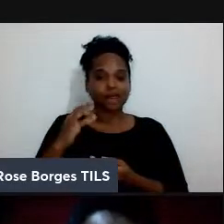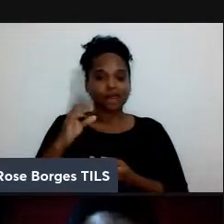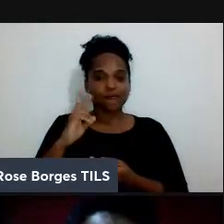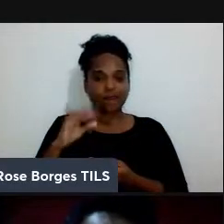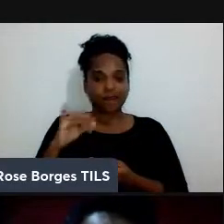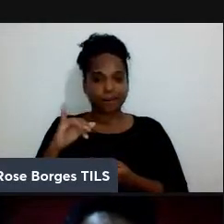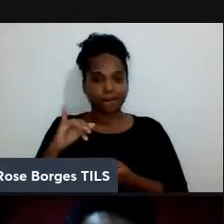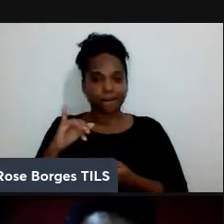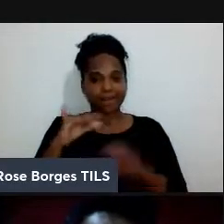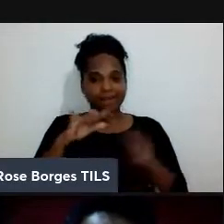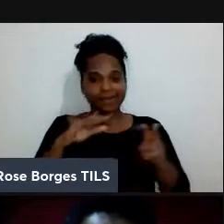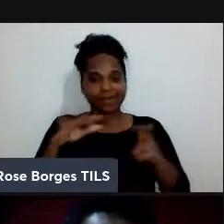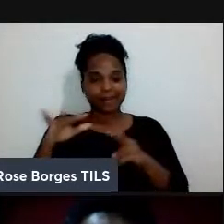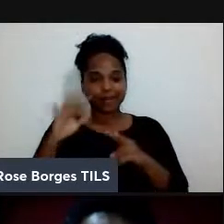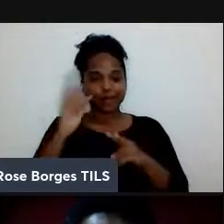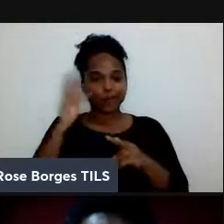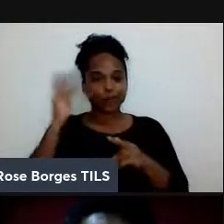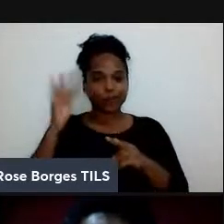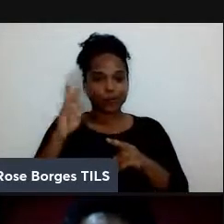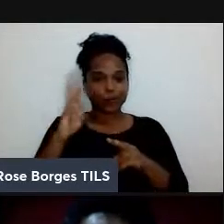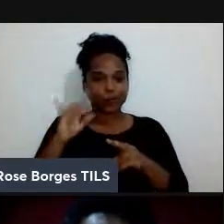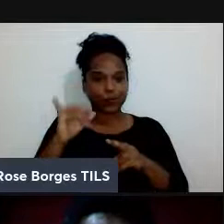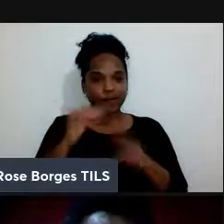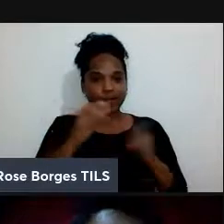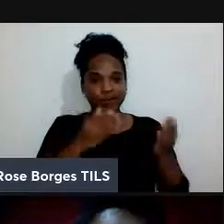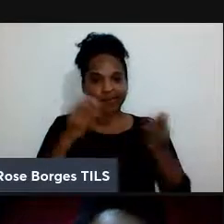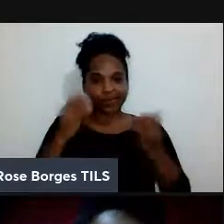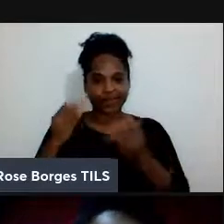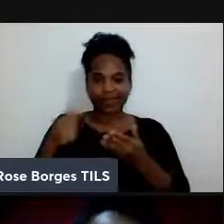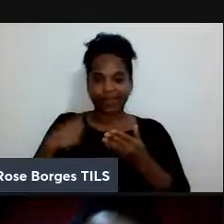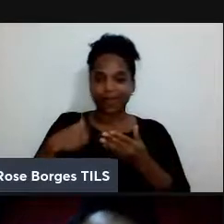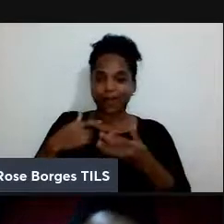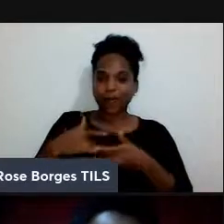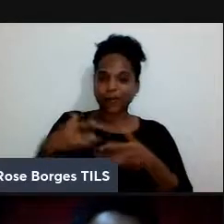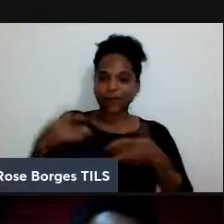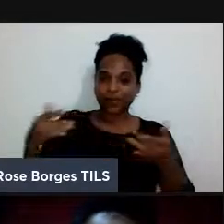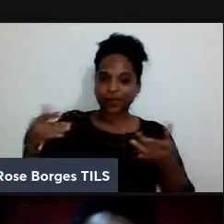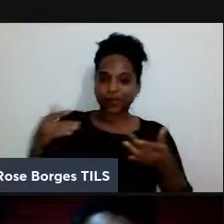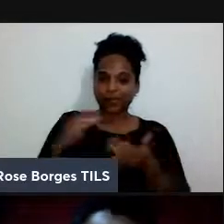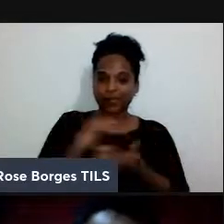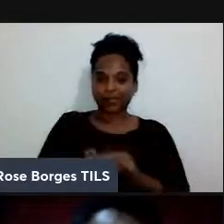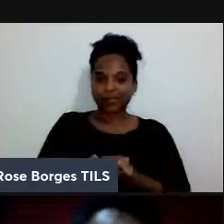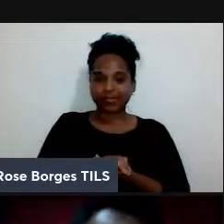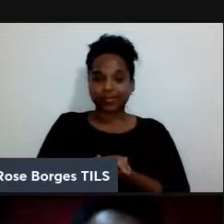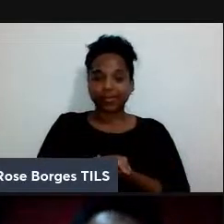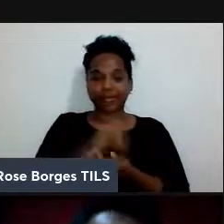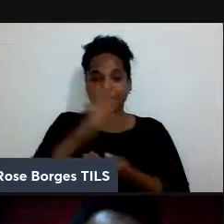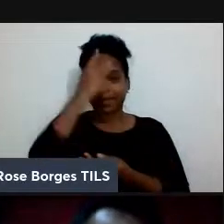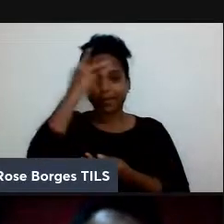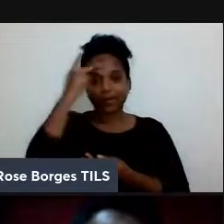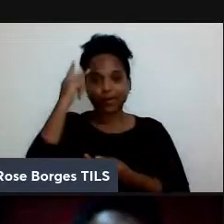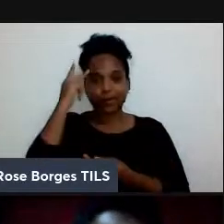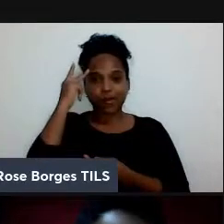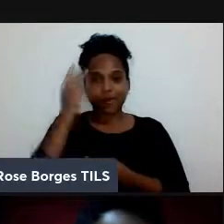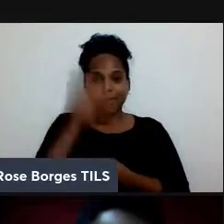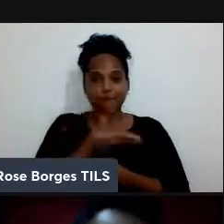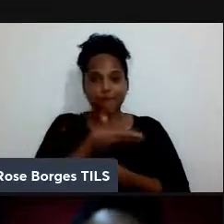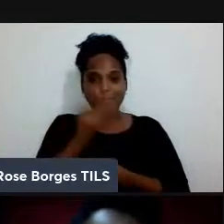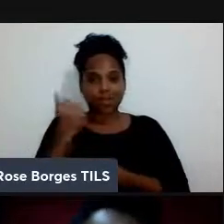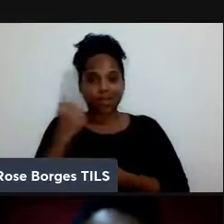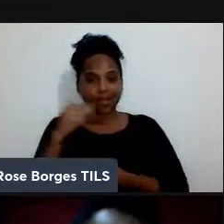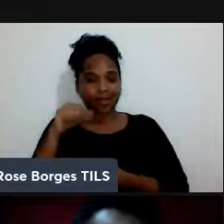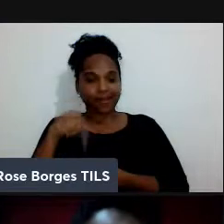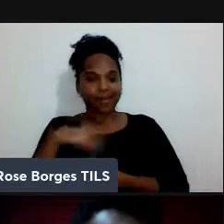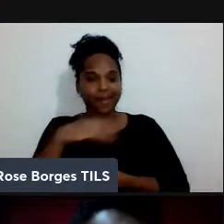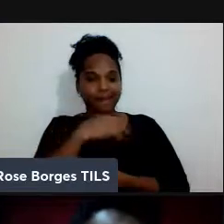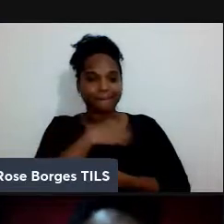futuras vou estar aqui à disposição valeu e quem sabe não dar um pulinho aqui na Bahia e nos